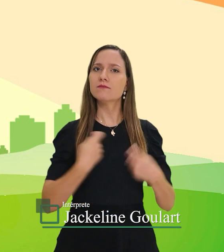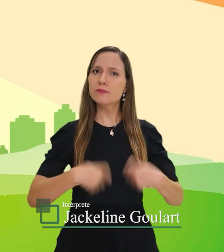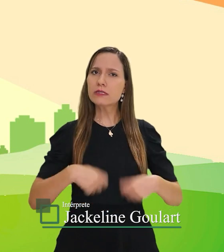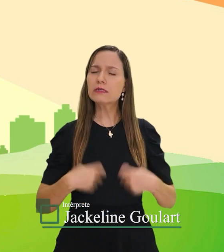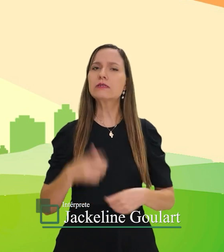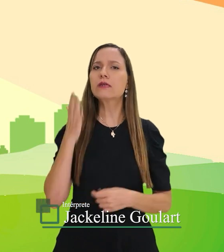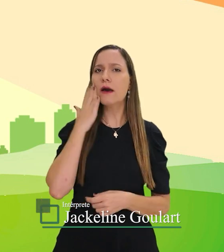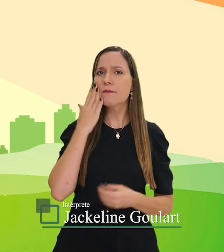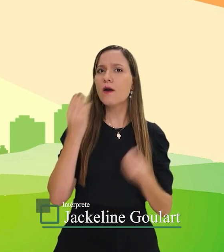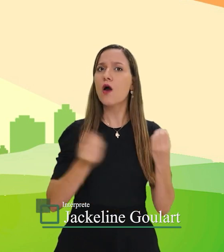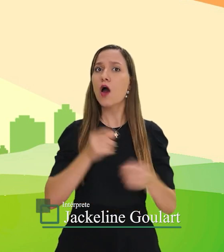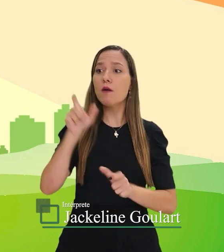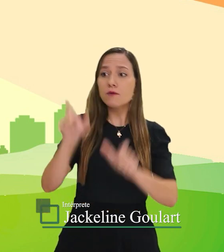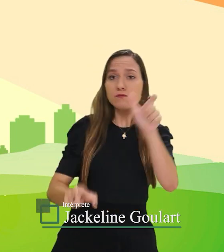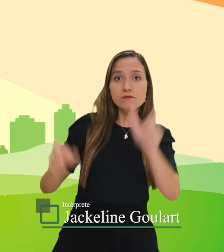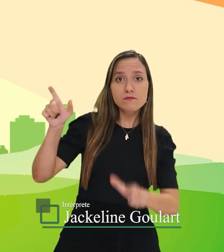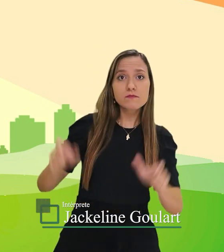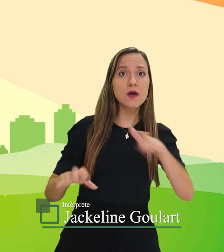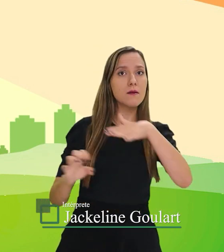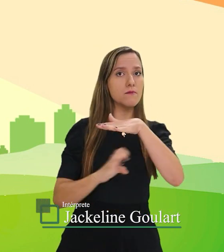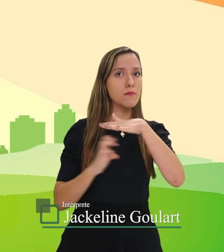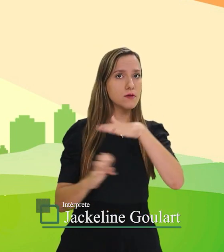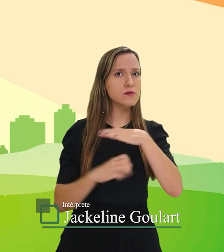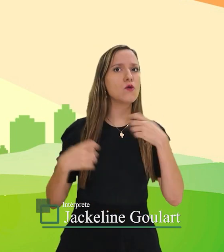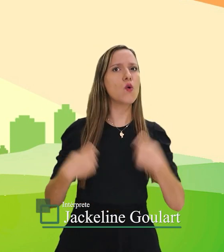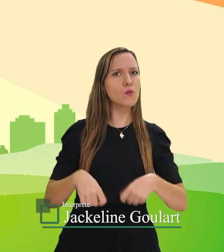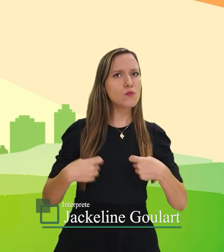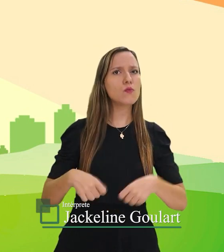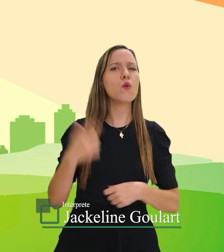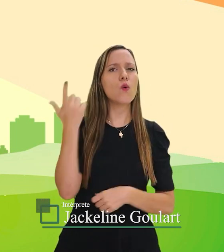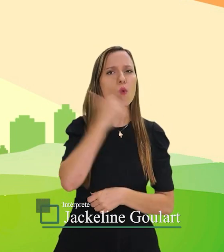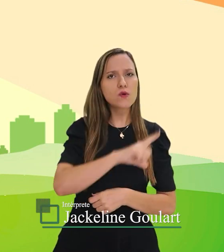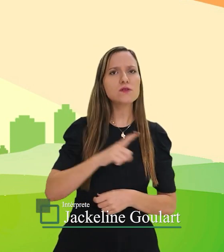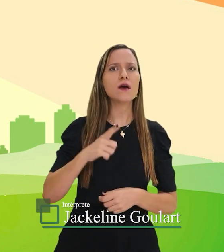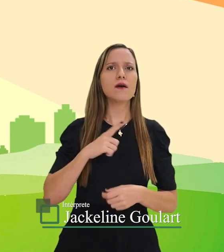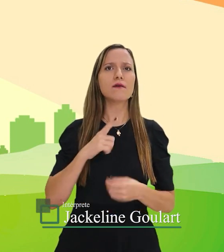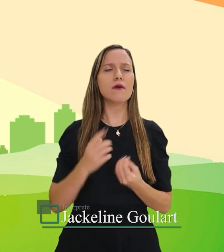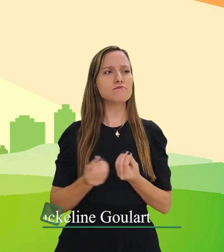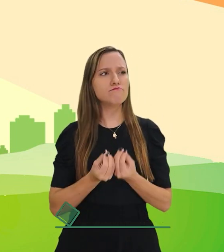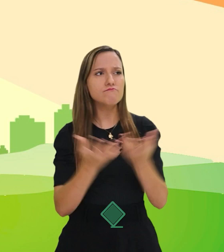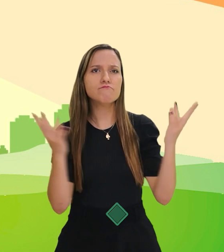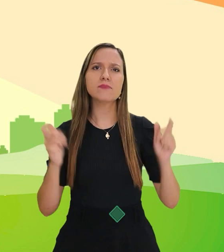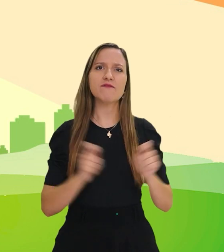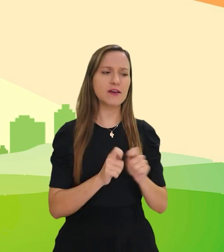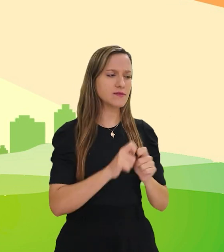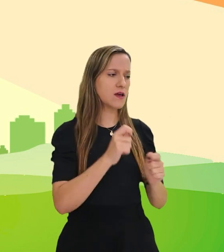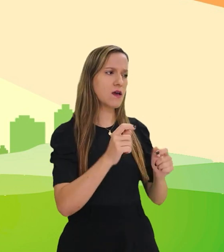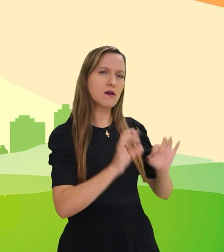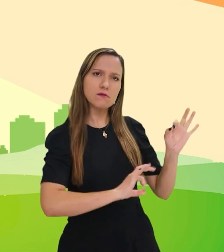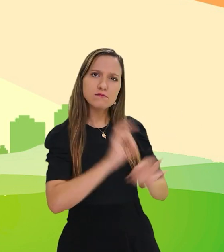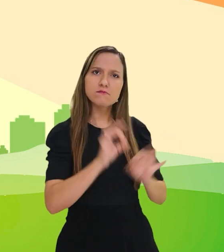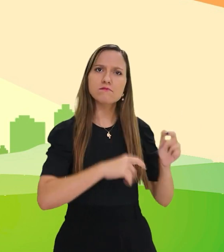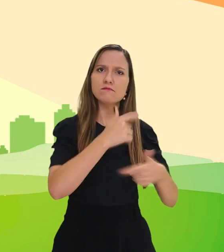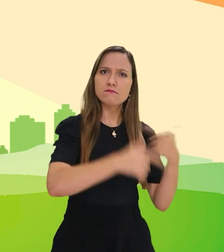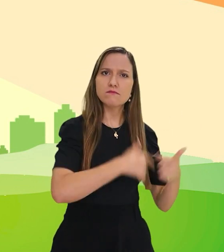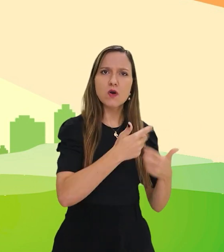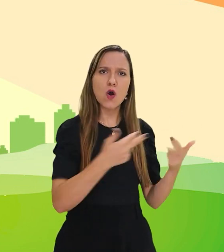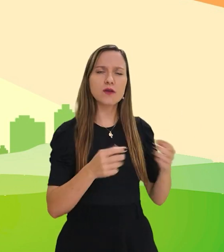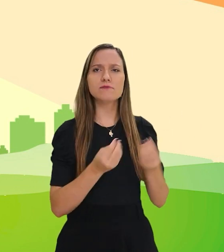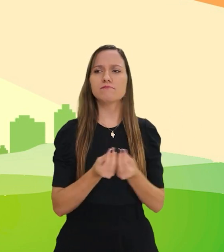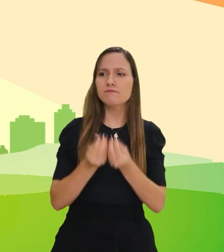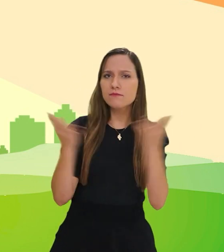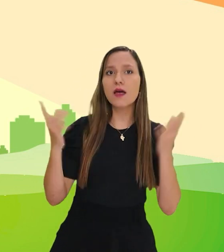empresário ou empresária consegue produzir, distribuir e oferecer serviços ou produtos